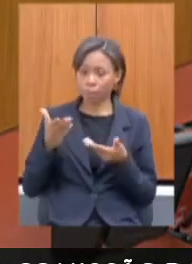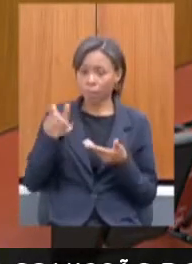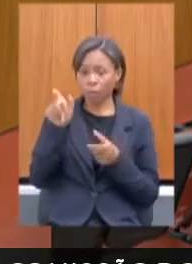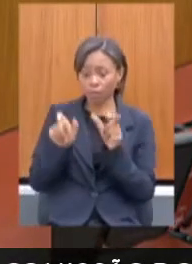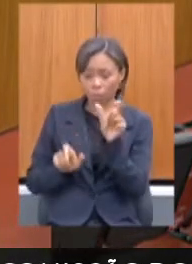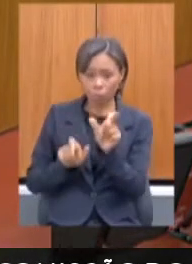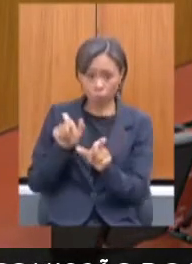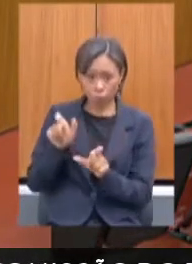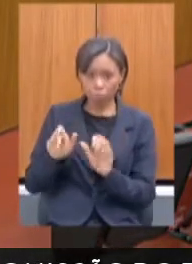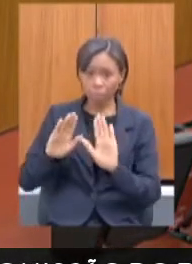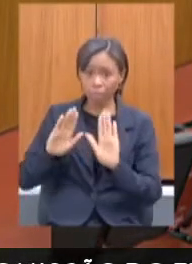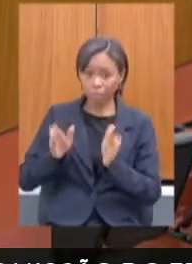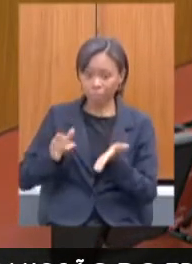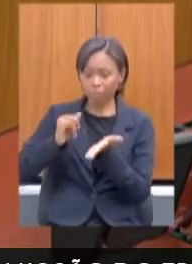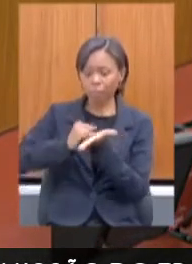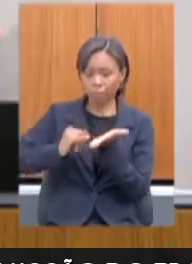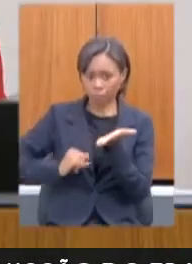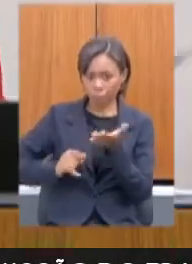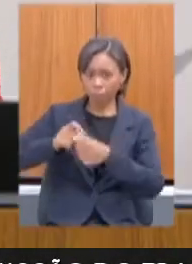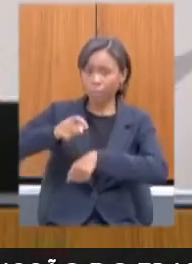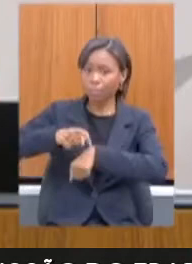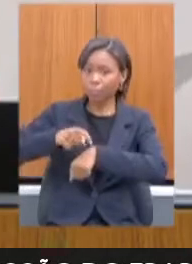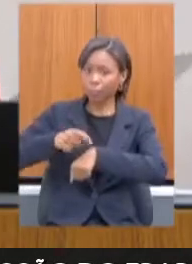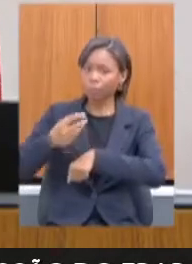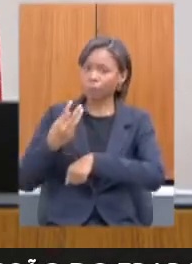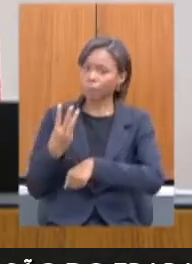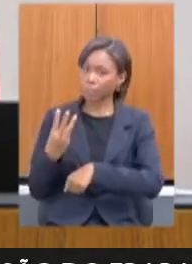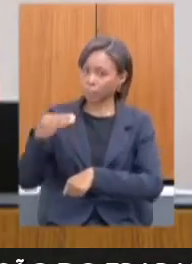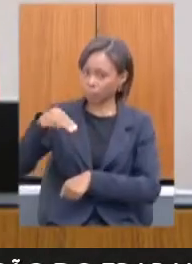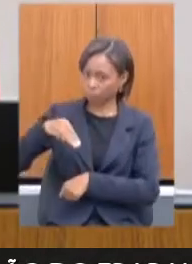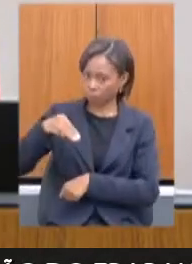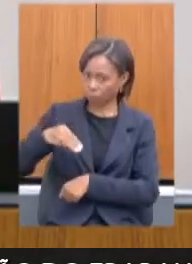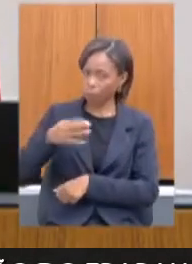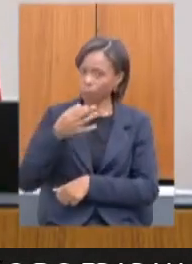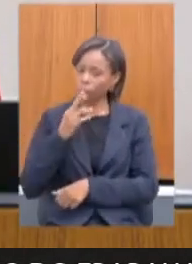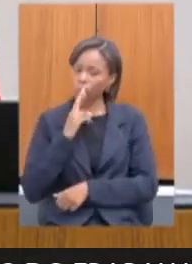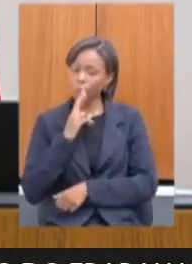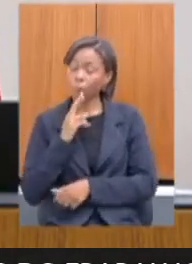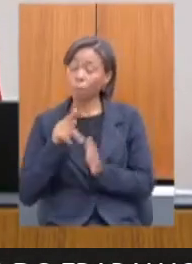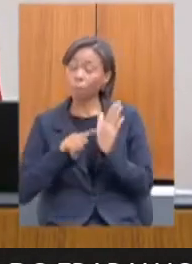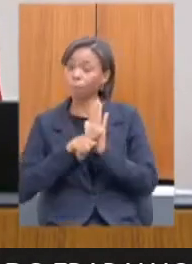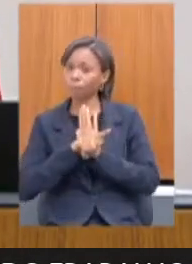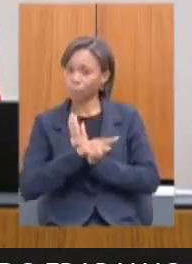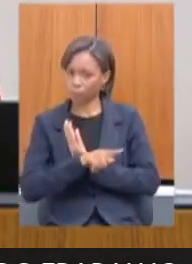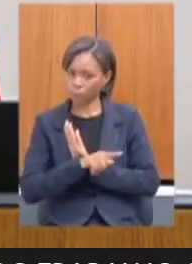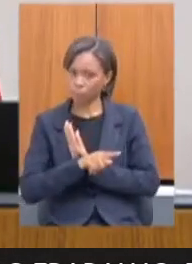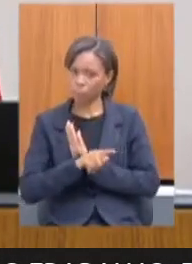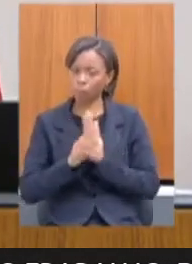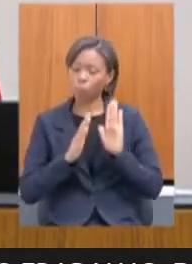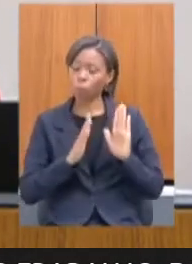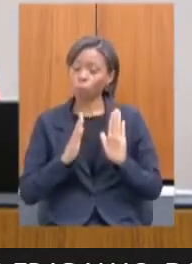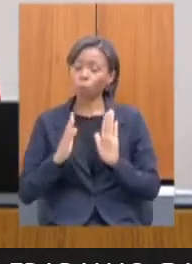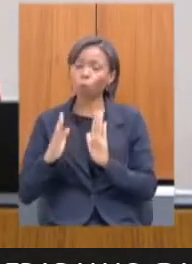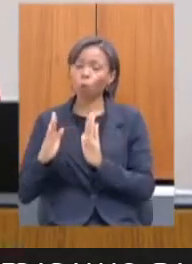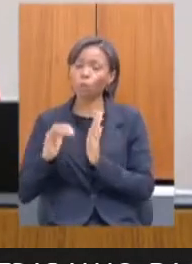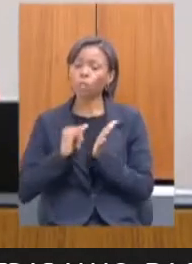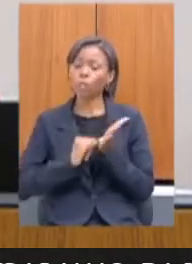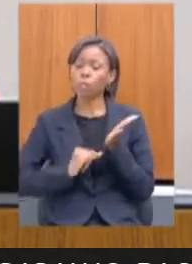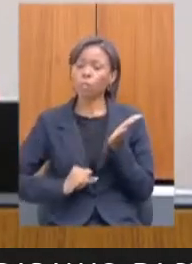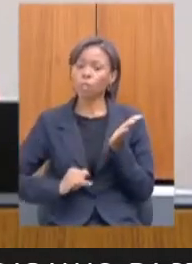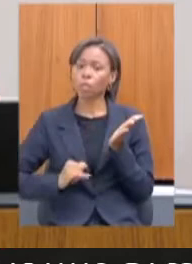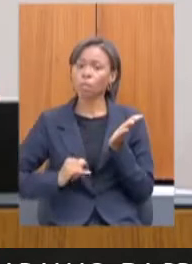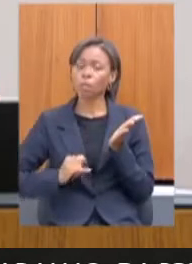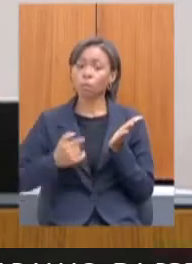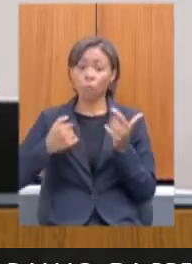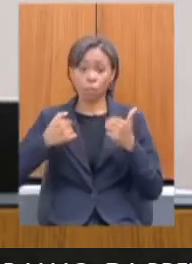vão dispor de até 3 minutos para as interpelações. Então, por ordem de inscrição, eu falo,